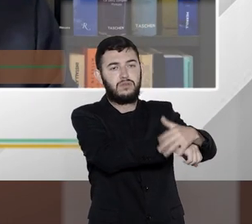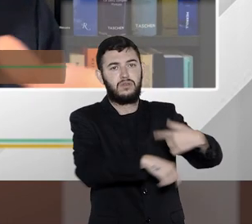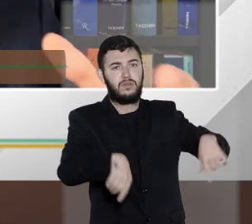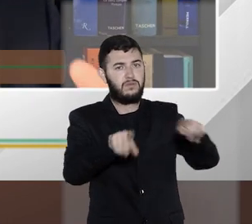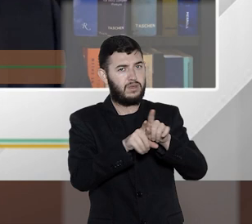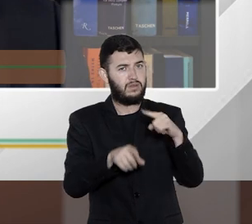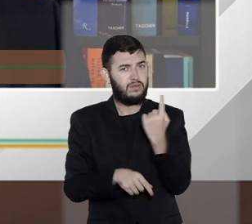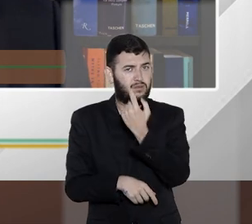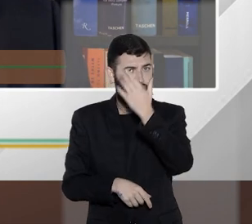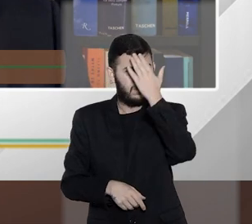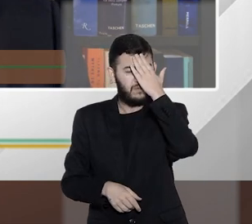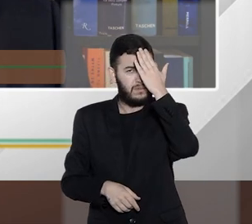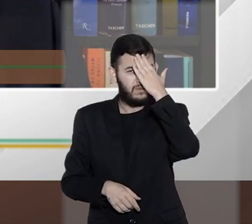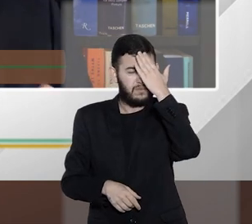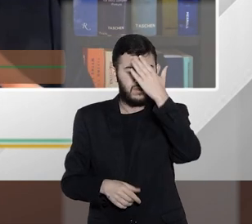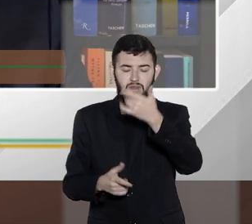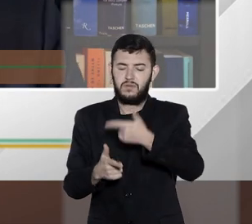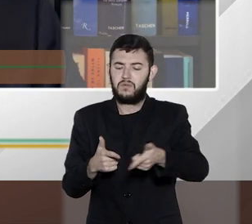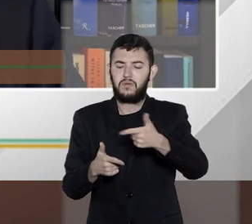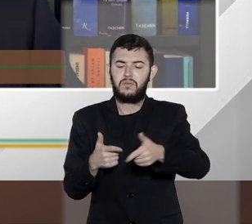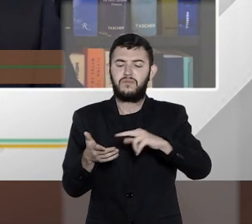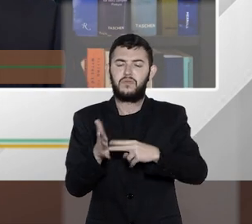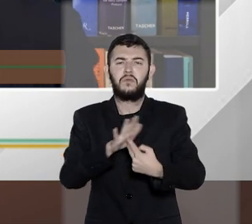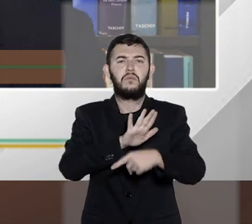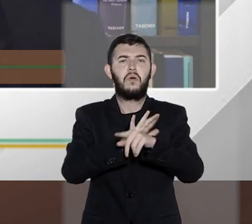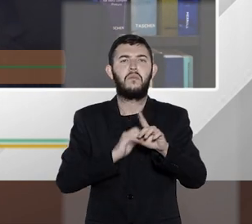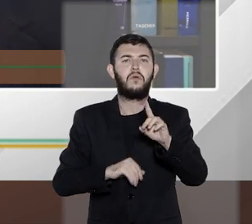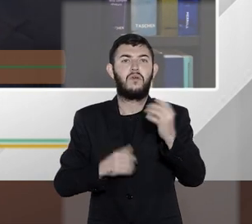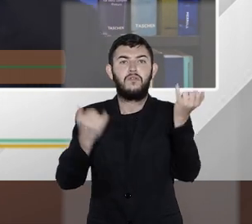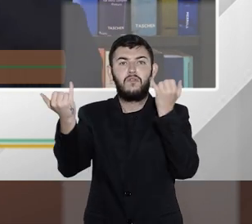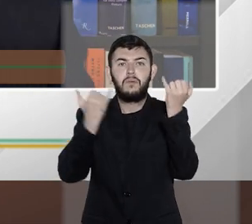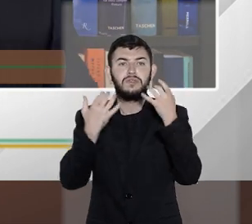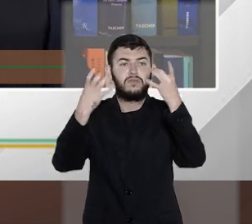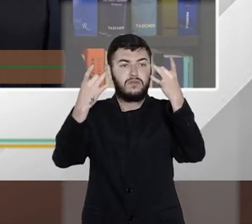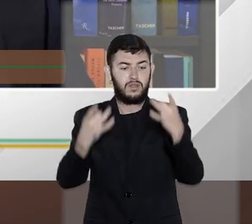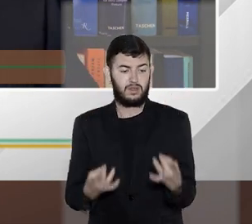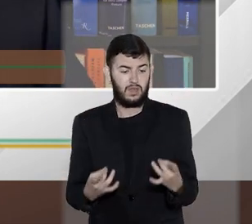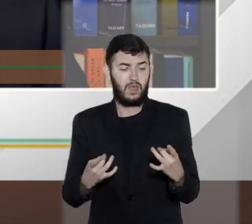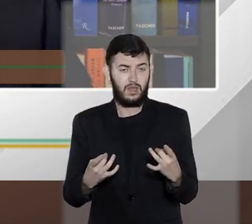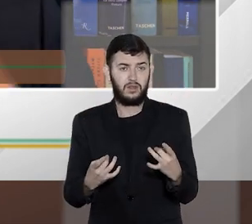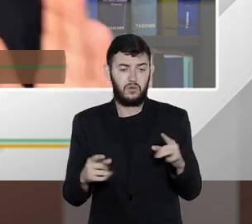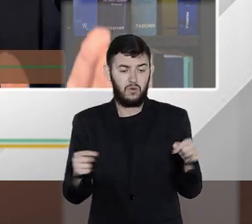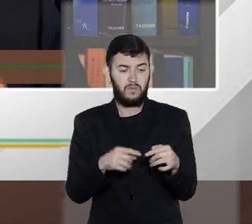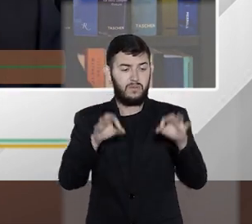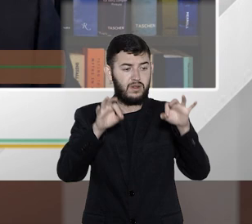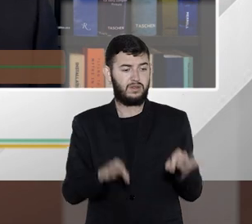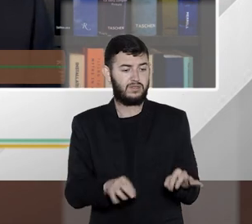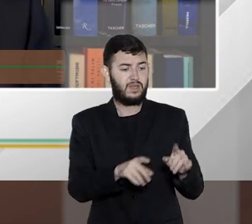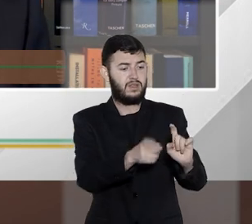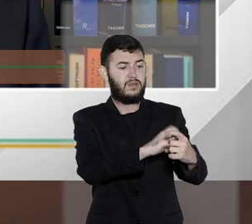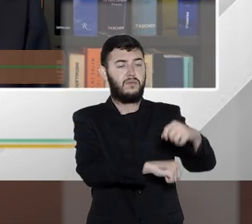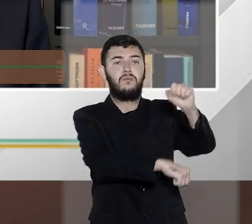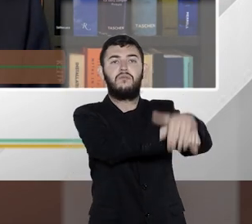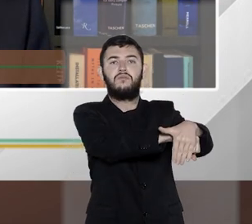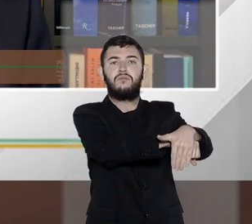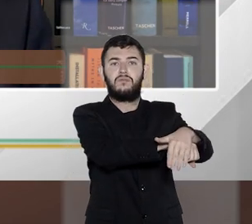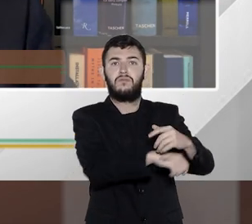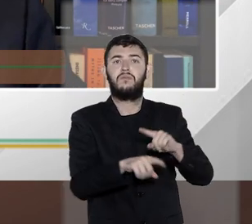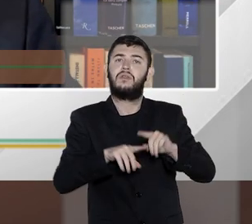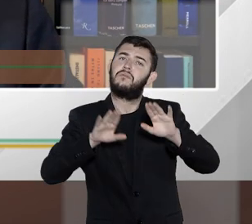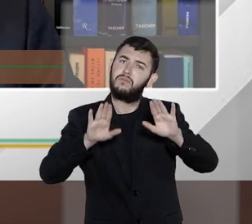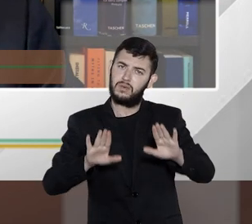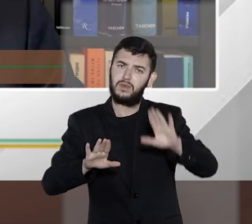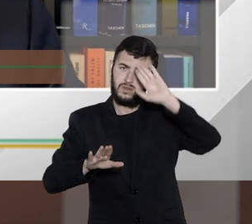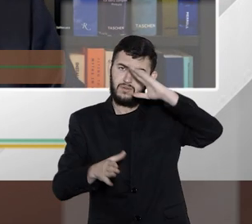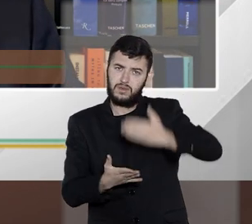esses problemas, digamos assim, dos vazamentos de dados podem também ser enquadrados como improbidade administrativa. Mas, enfim, acho que a